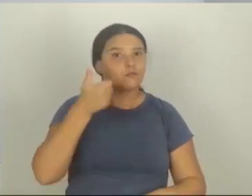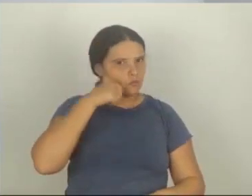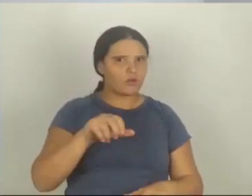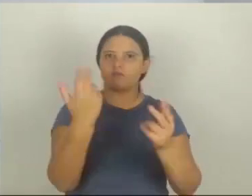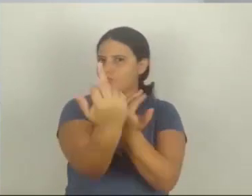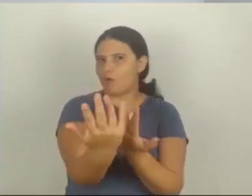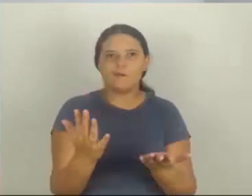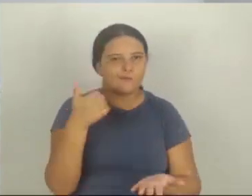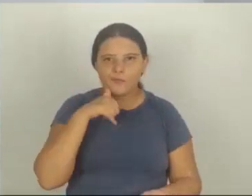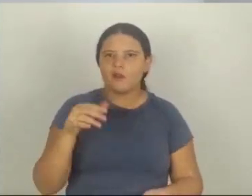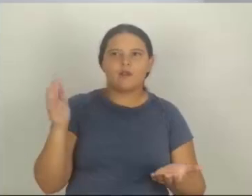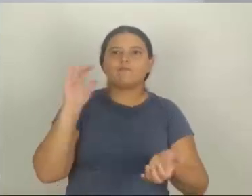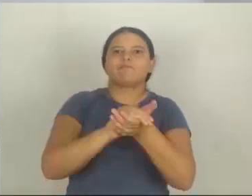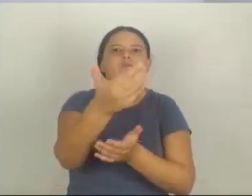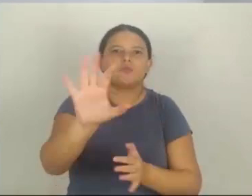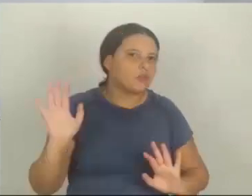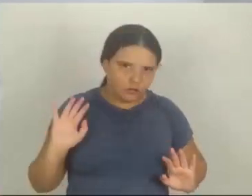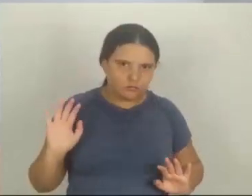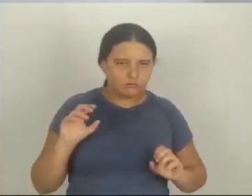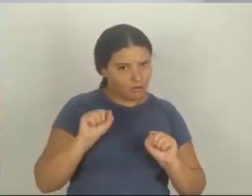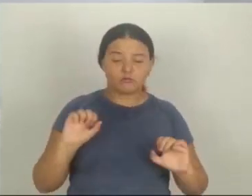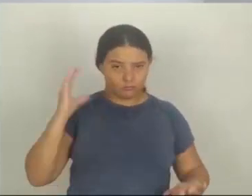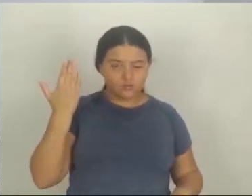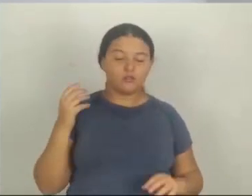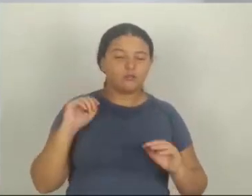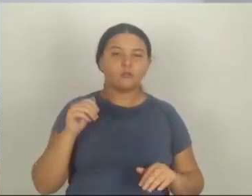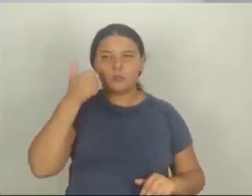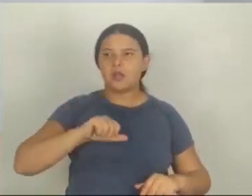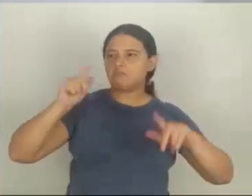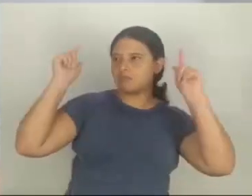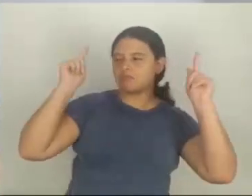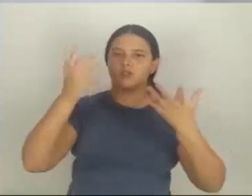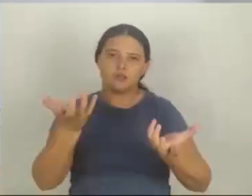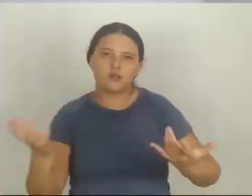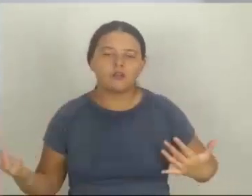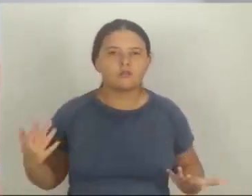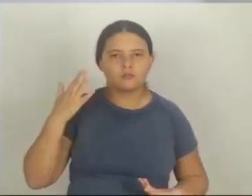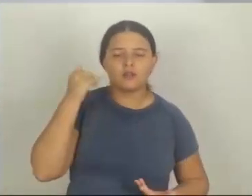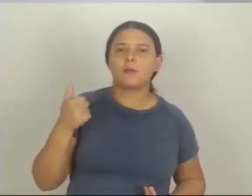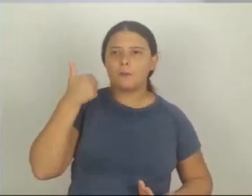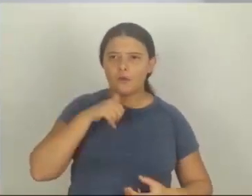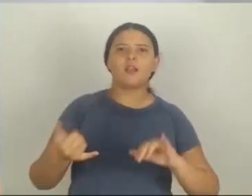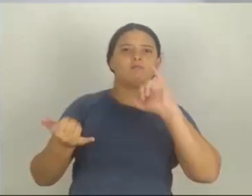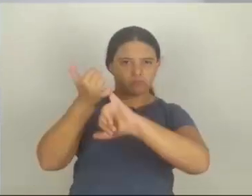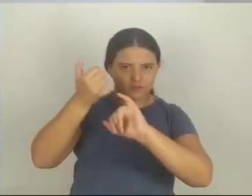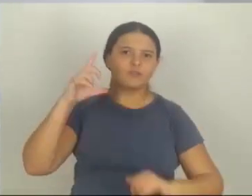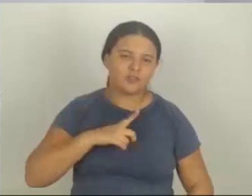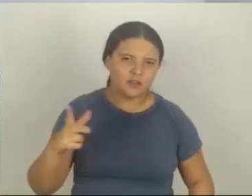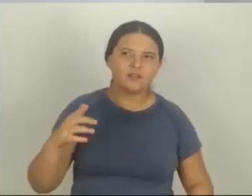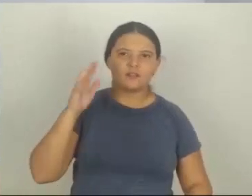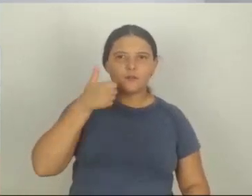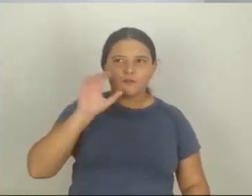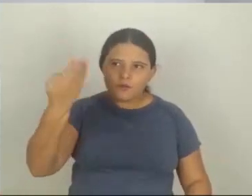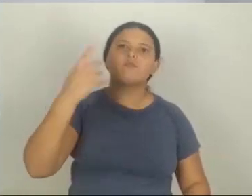como as mulheres também. Tem mulher que não quer compromisso, né? Que não quer nada com ninguém, quer curtir, sabe? Que também trai, que engana.